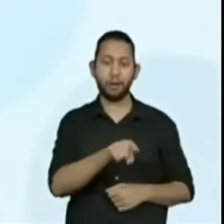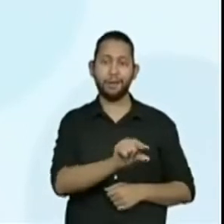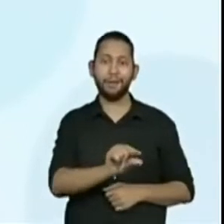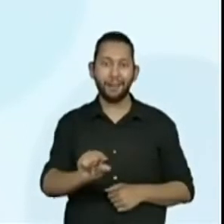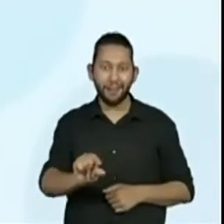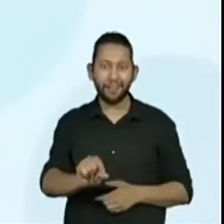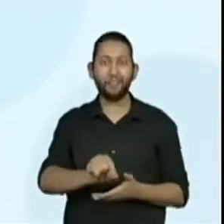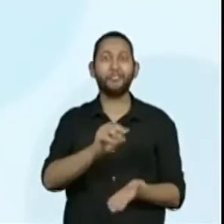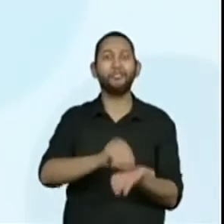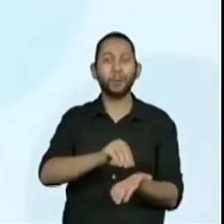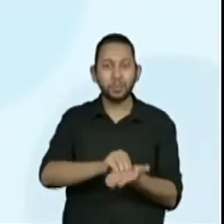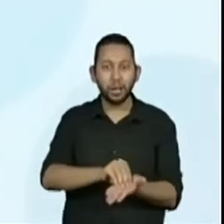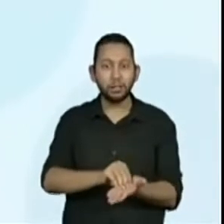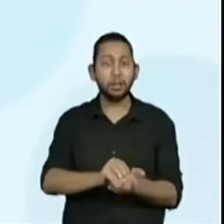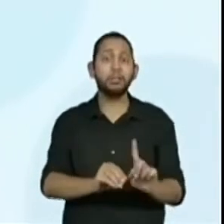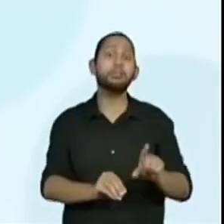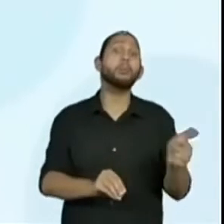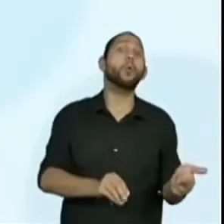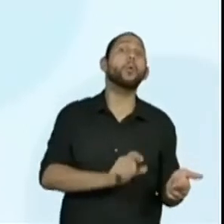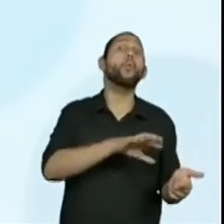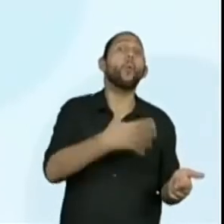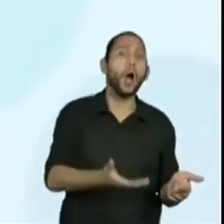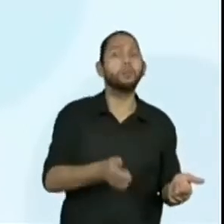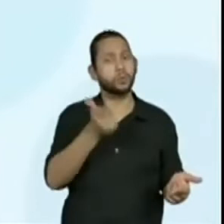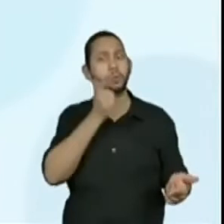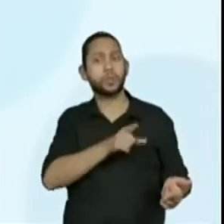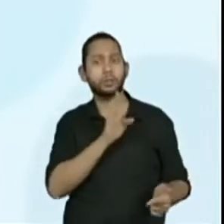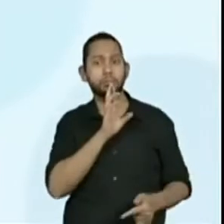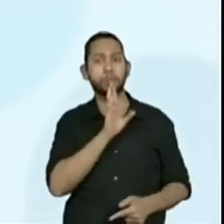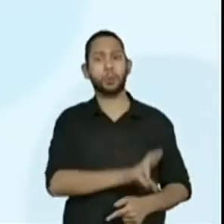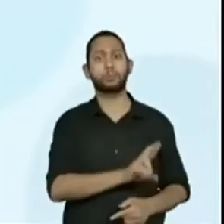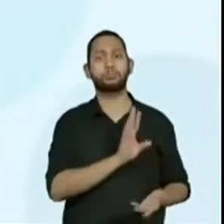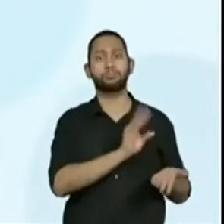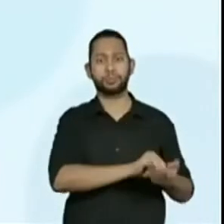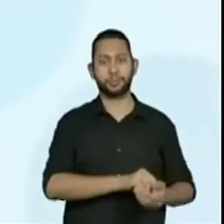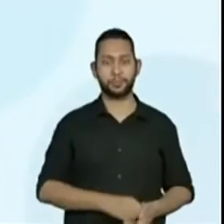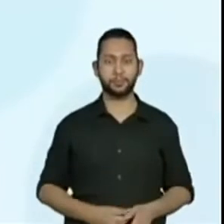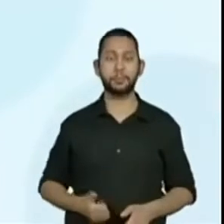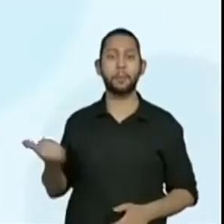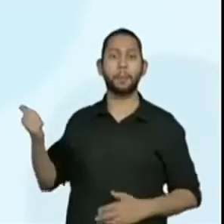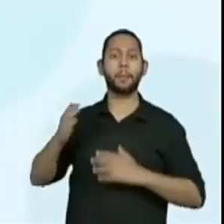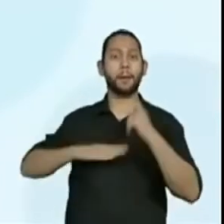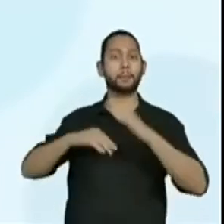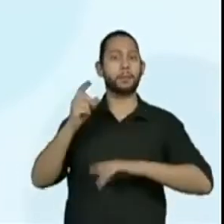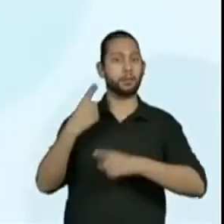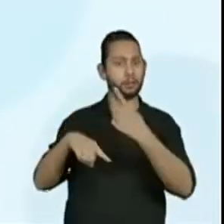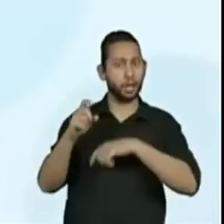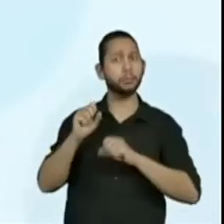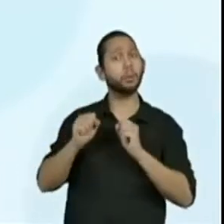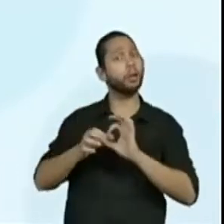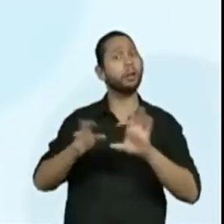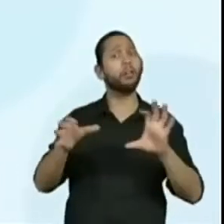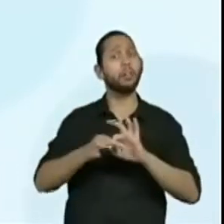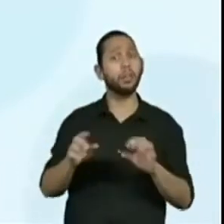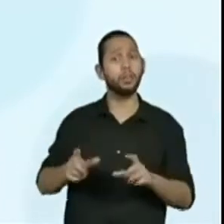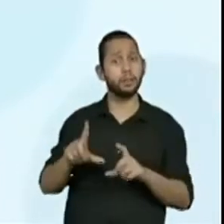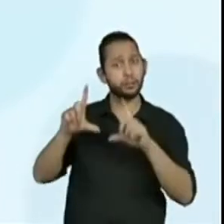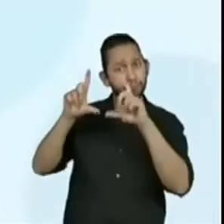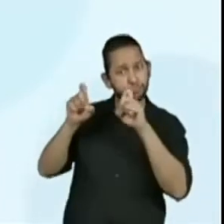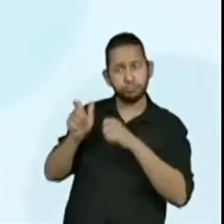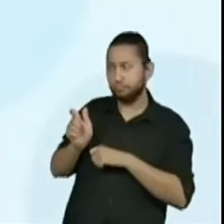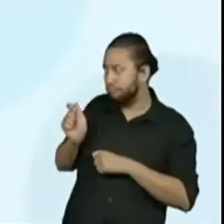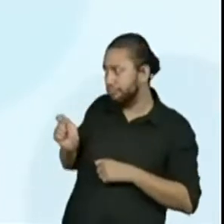ou seguintes, tá? Então, o professor já pode dar um print aqui nas nossas habilidades, né? Para você depois não perder.